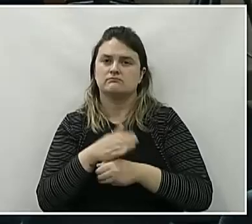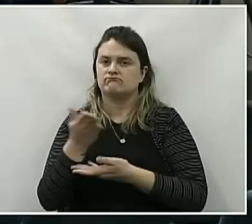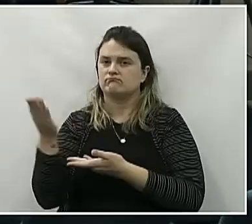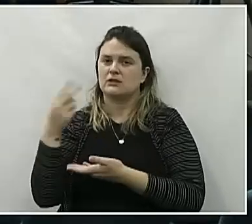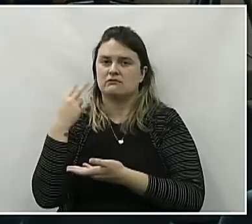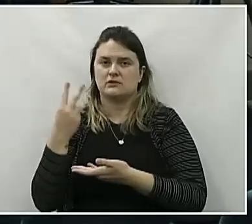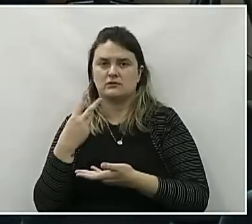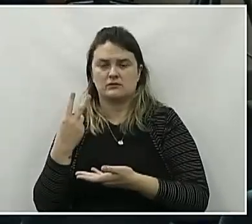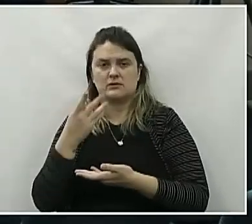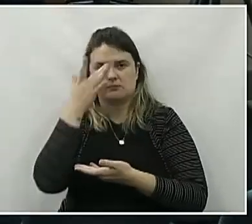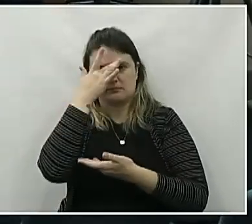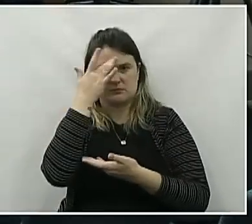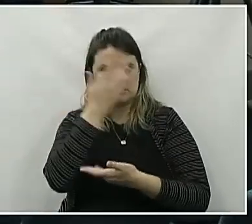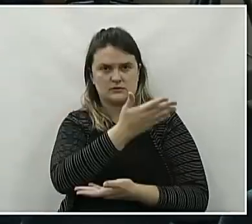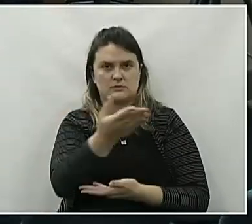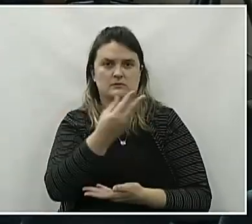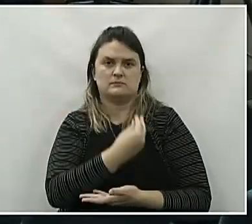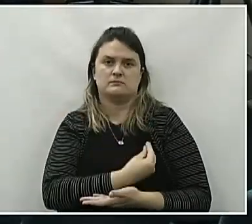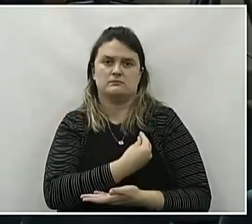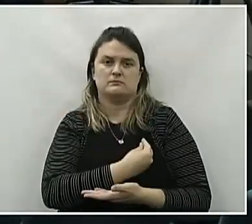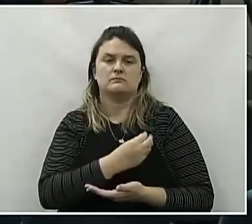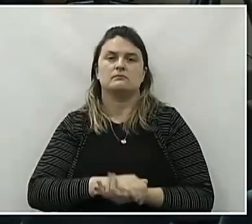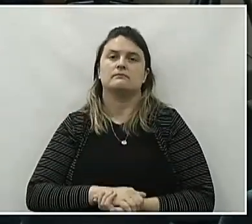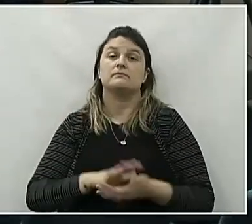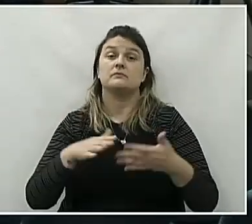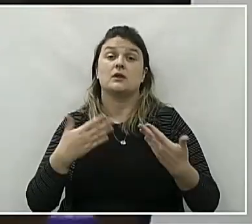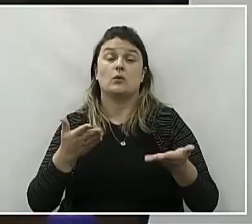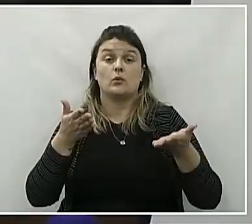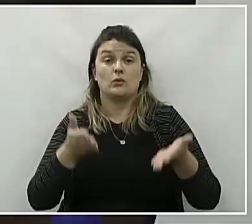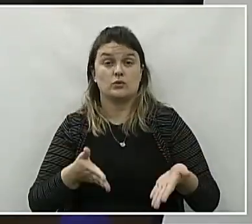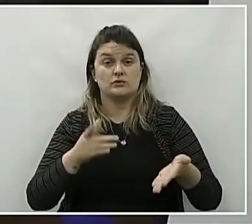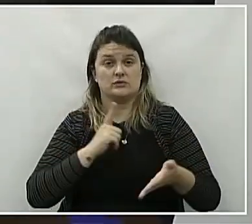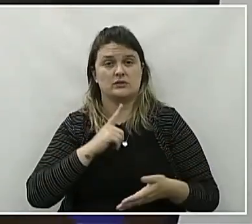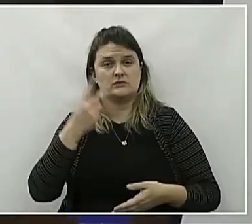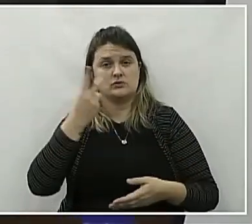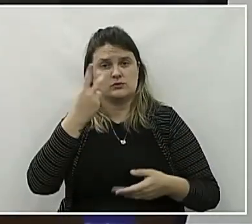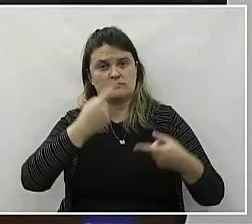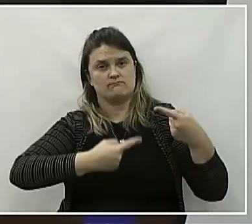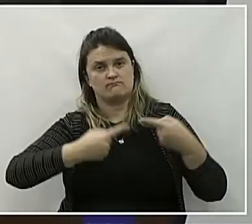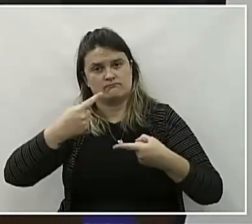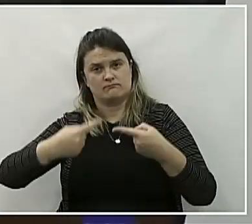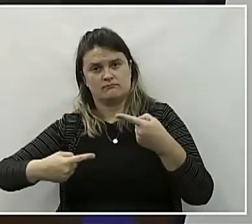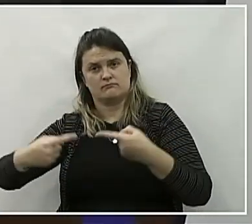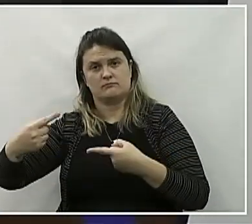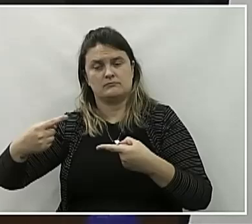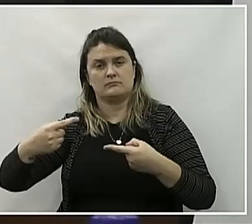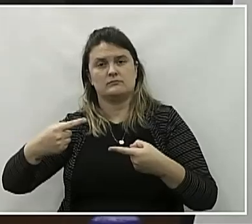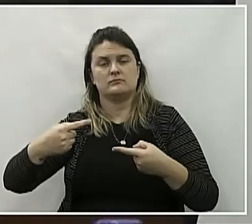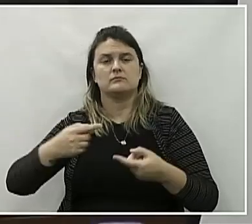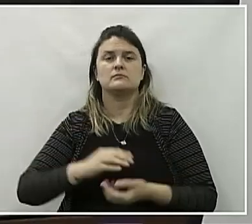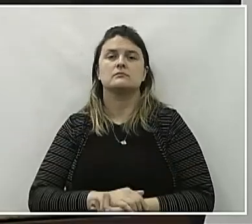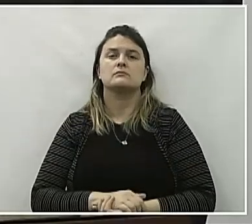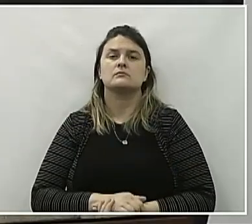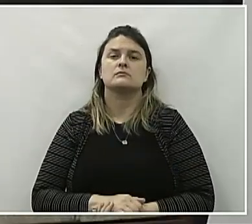colegas vereadores, municípios presentes. Então, hoje tem a segunda discussão, né, do